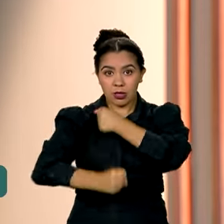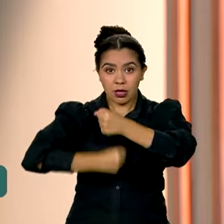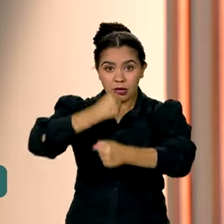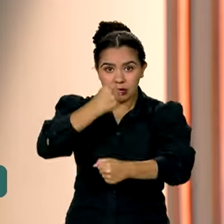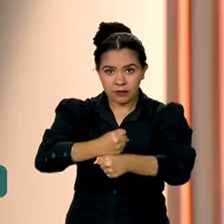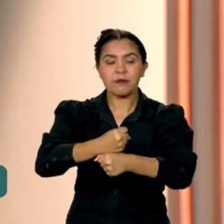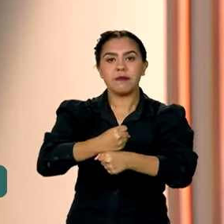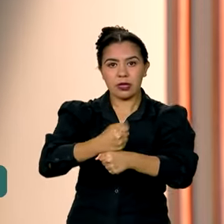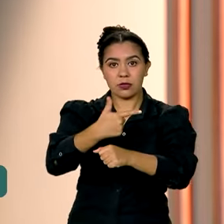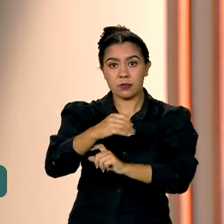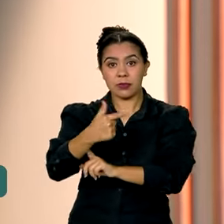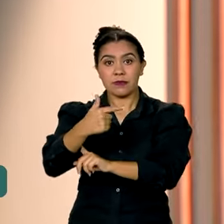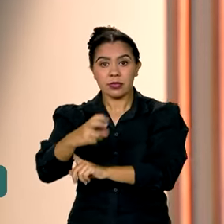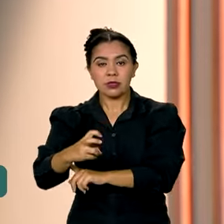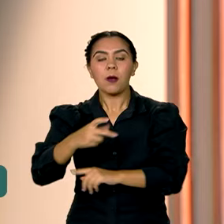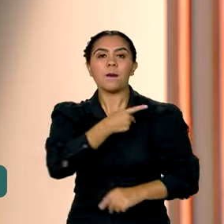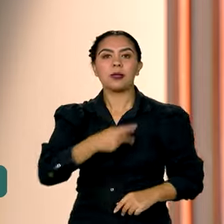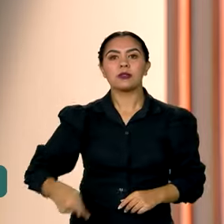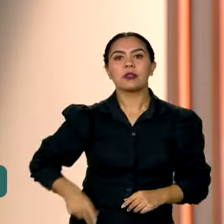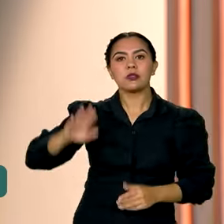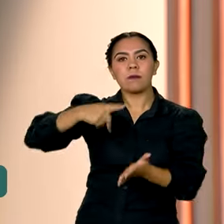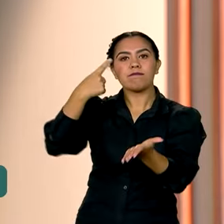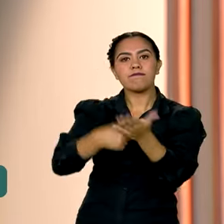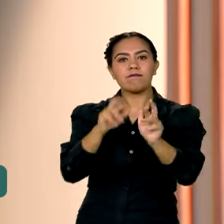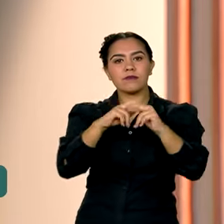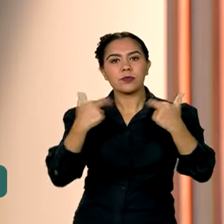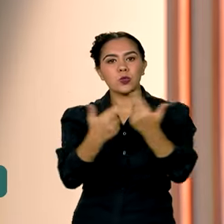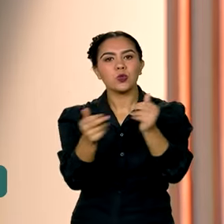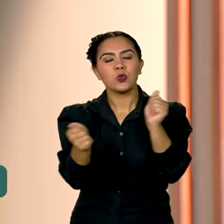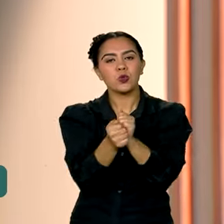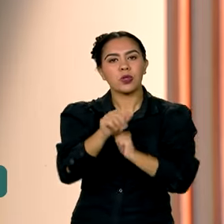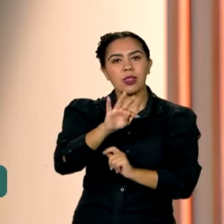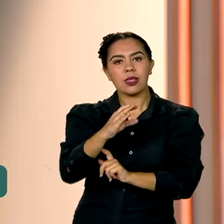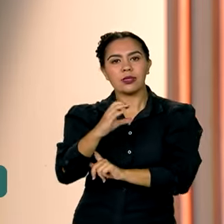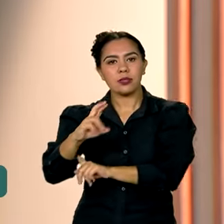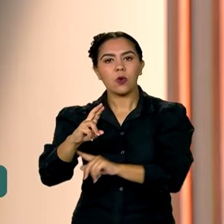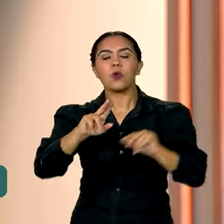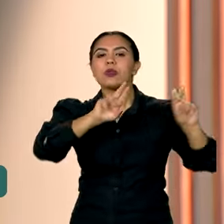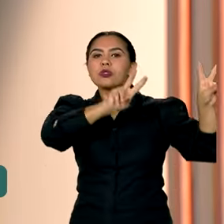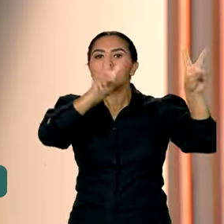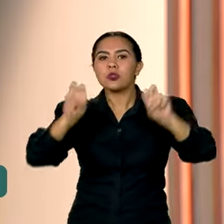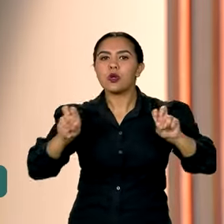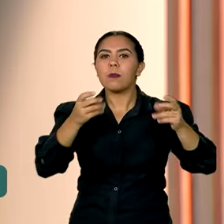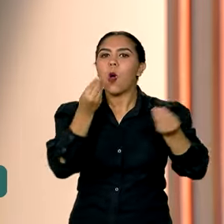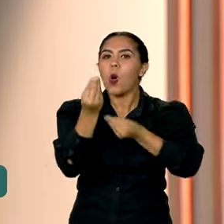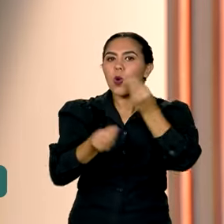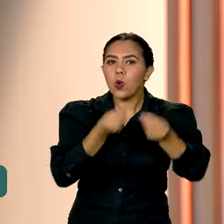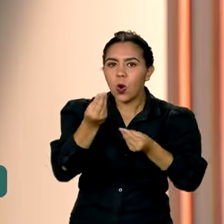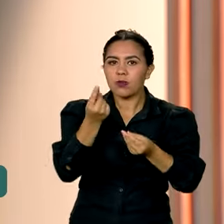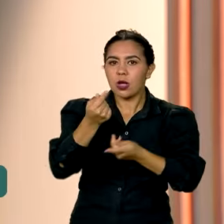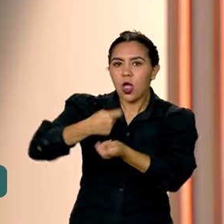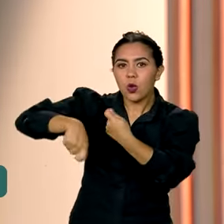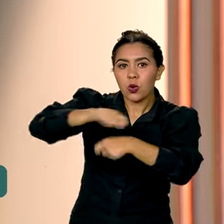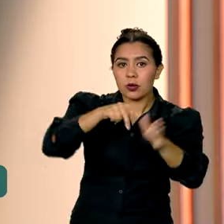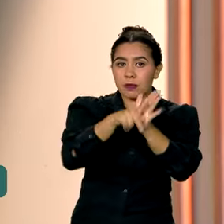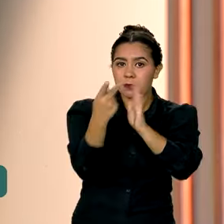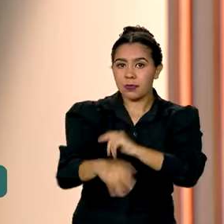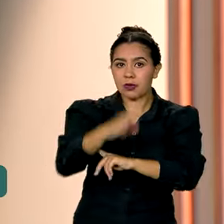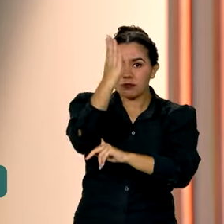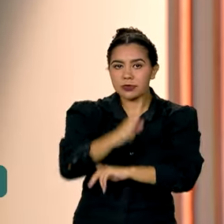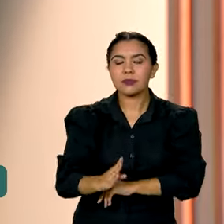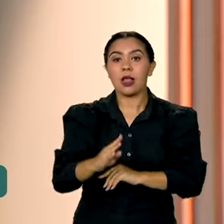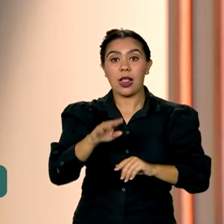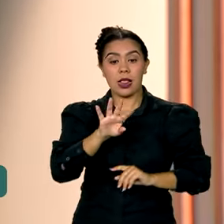encontro com o presidente Lula, o relatório do TCU sobre a condução econômica do país também foi discutido. O TCU